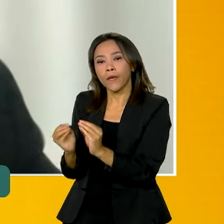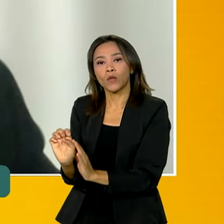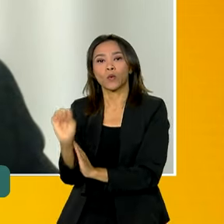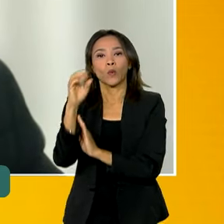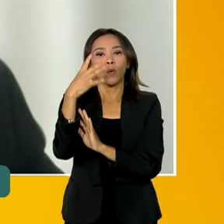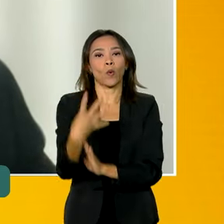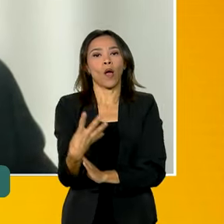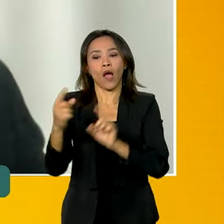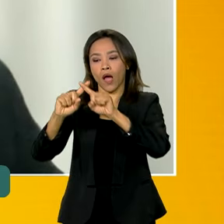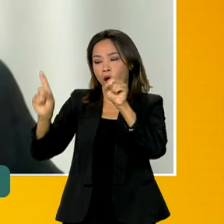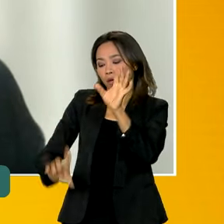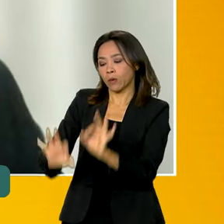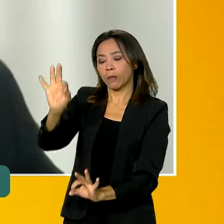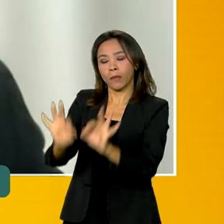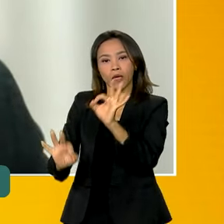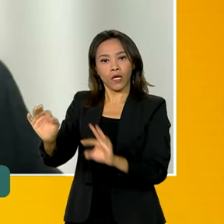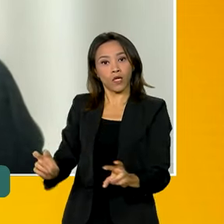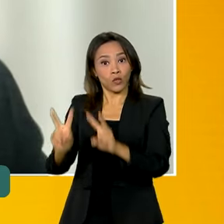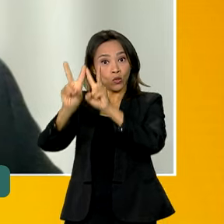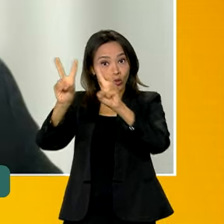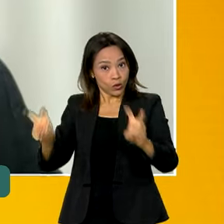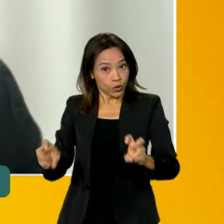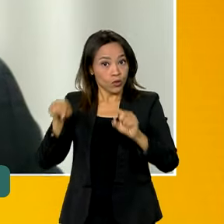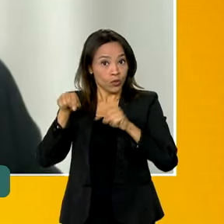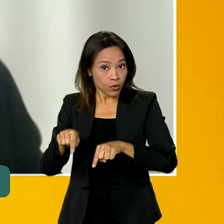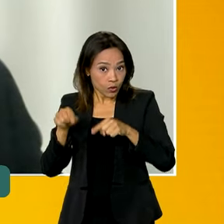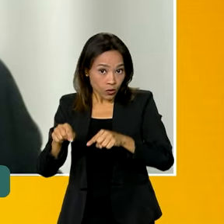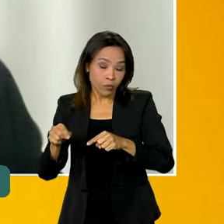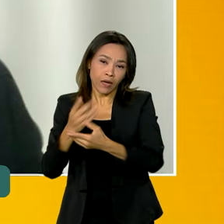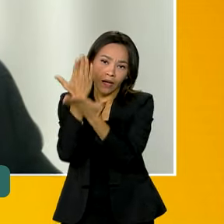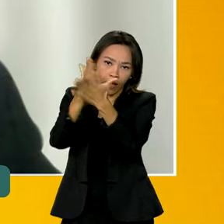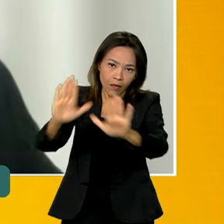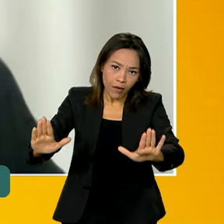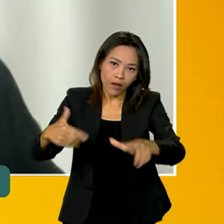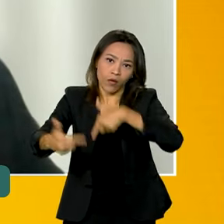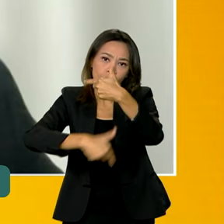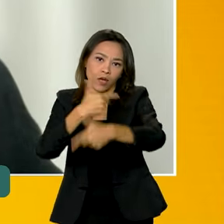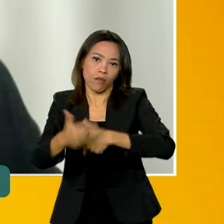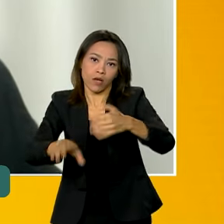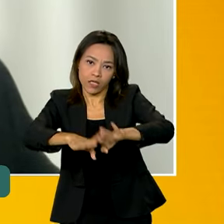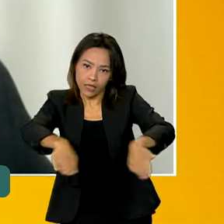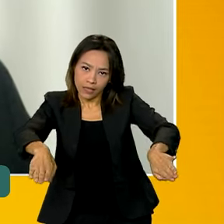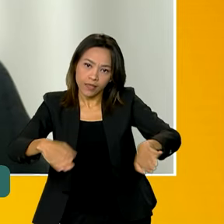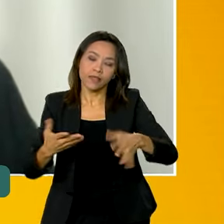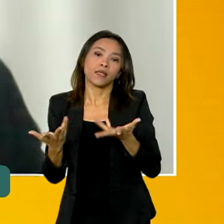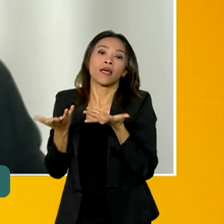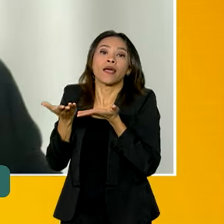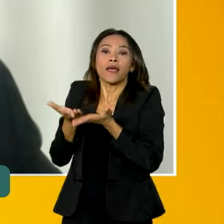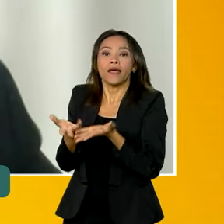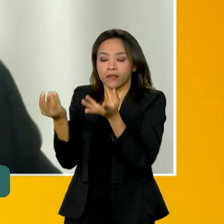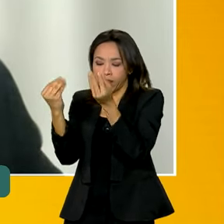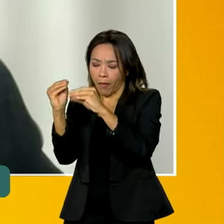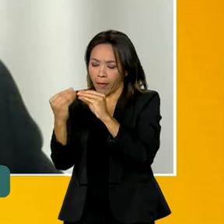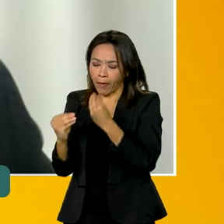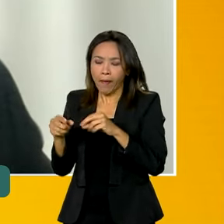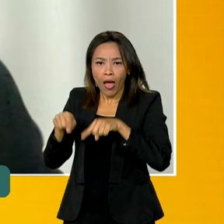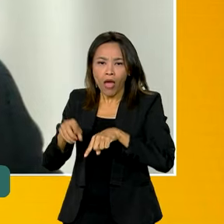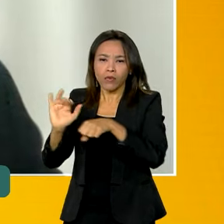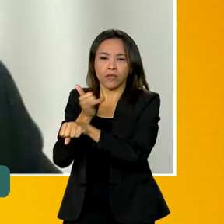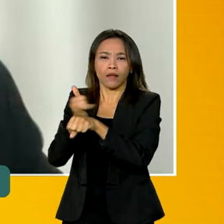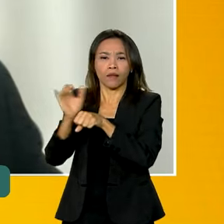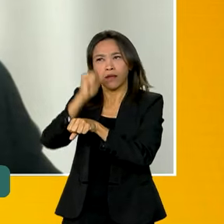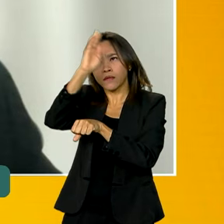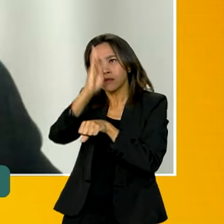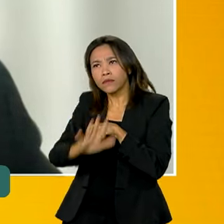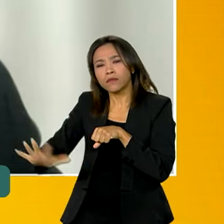nacional de erradicação do trabalho infantil. O plano nacional constitui na grande estratégia nacional para erradicação